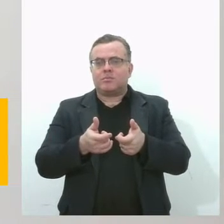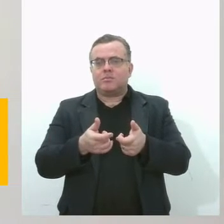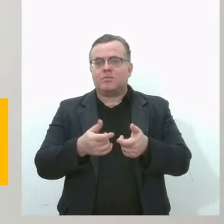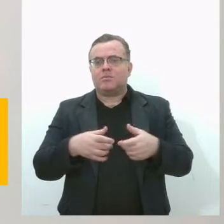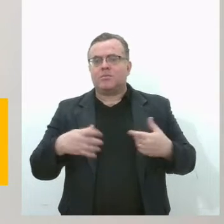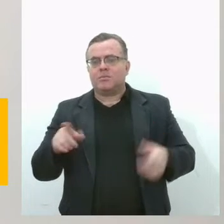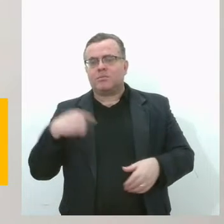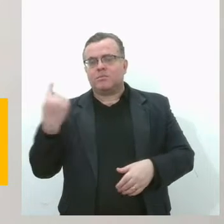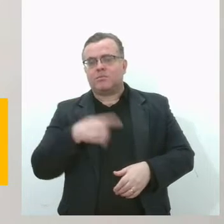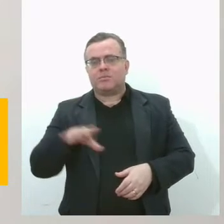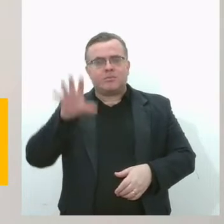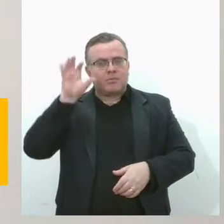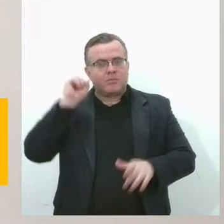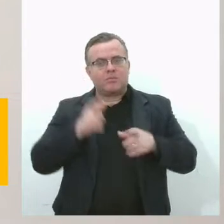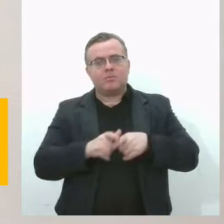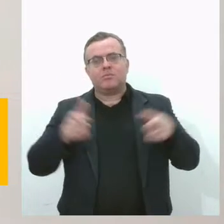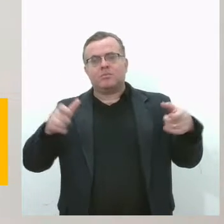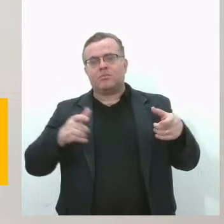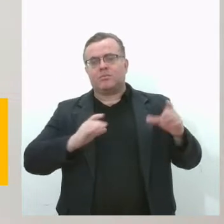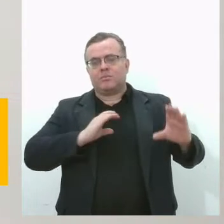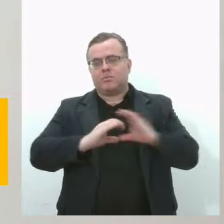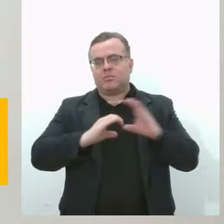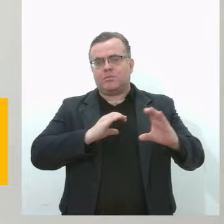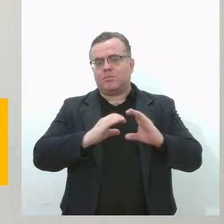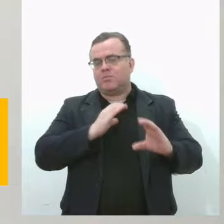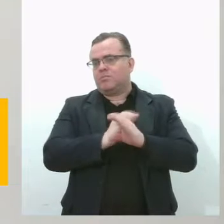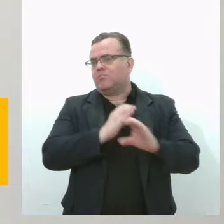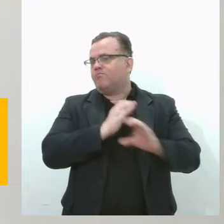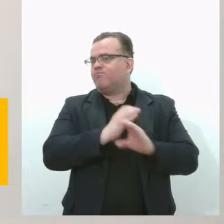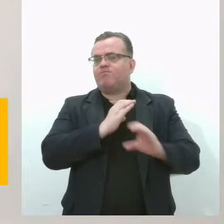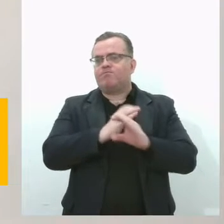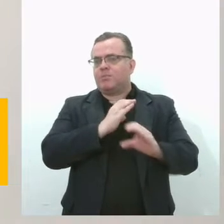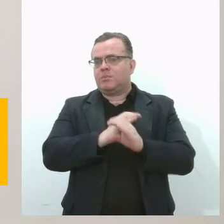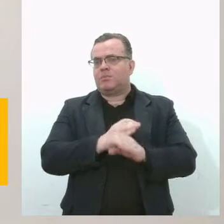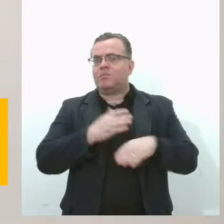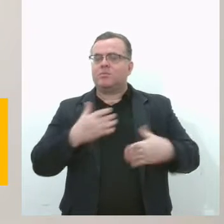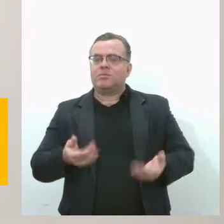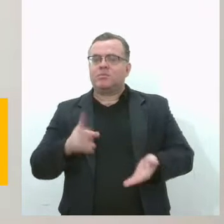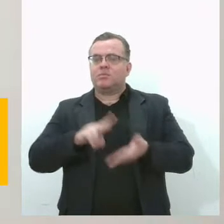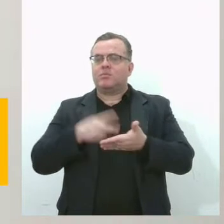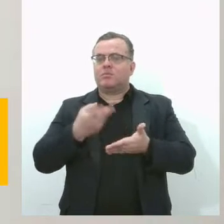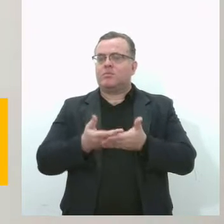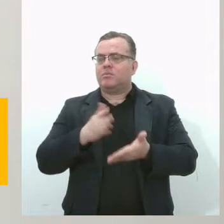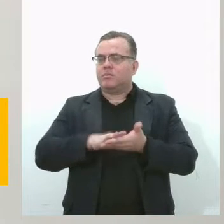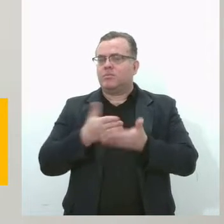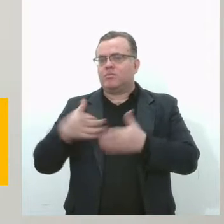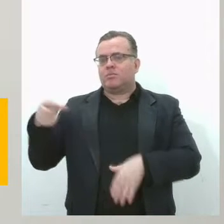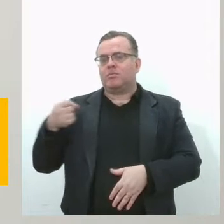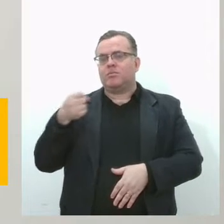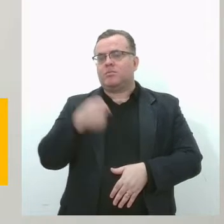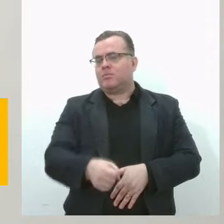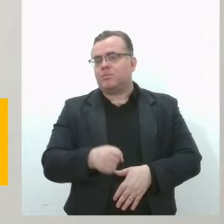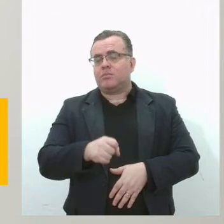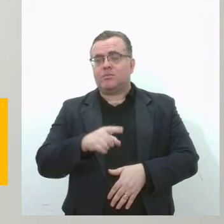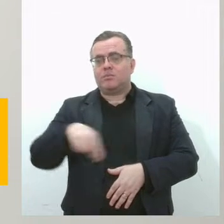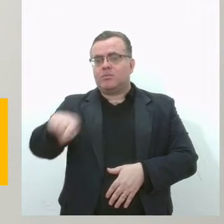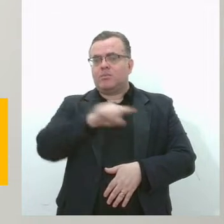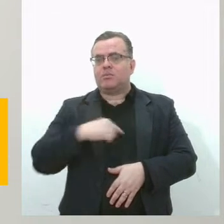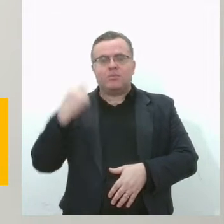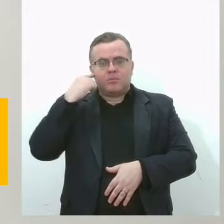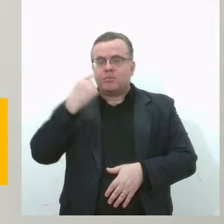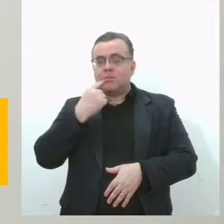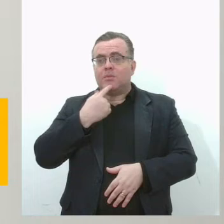ouvintes não conseguimos nos comunicar com eles, muitas das vezes, então, o tradutor, quando chega na escola, para eles, é, assim, é algo, assim,